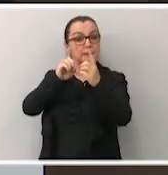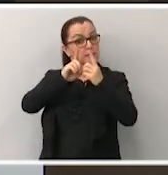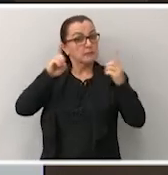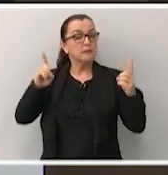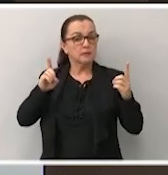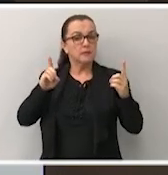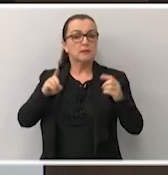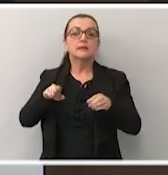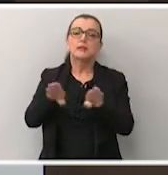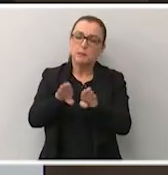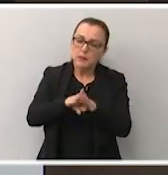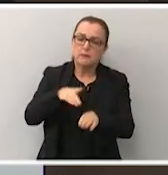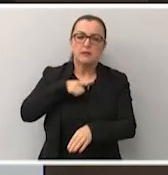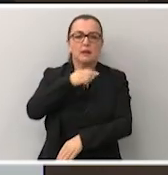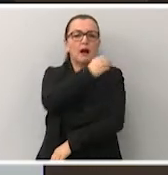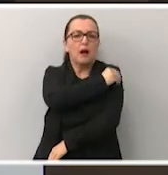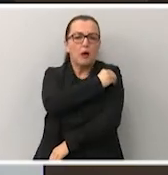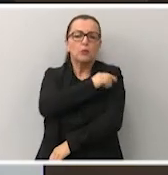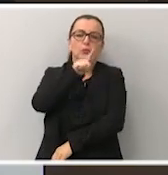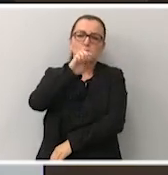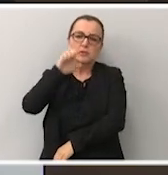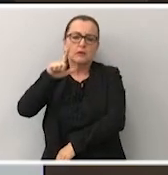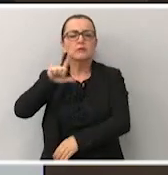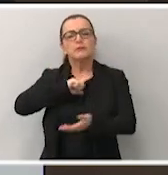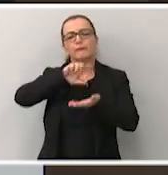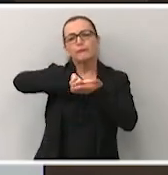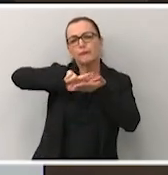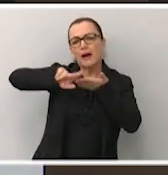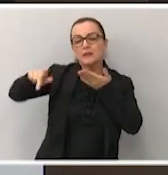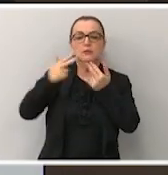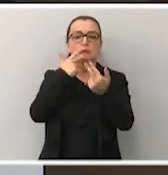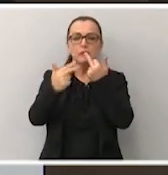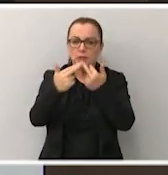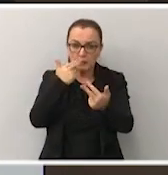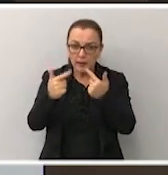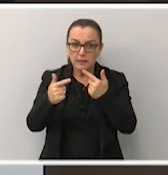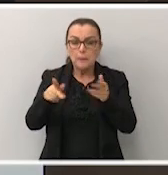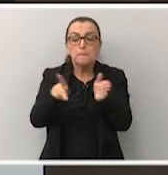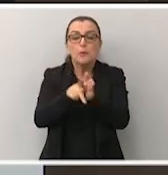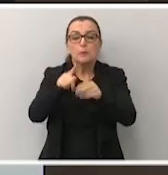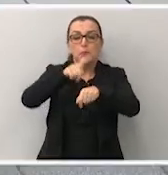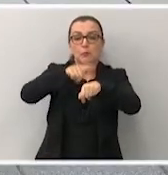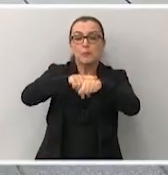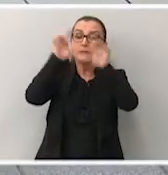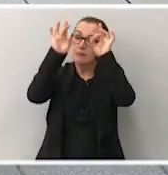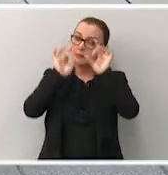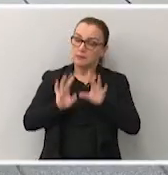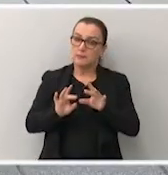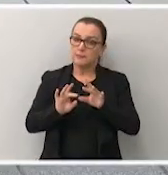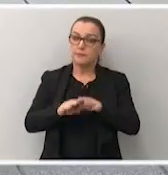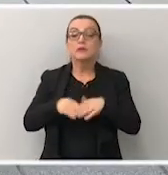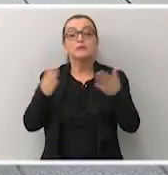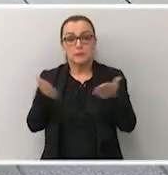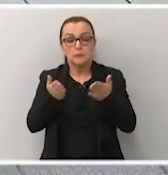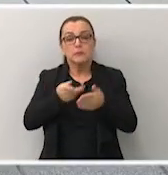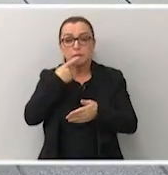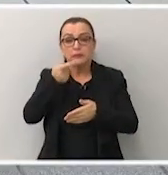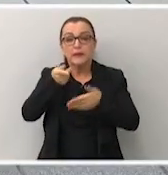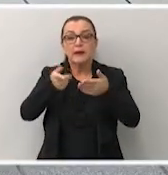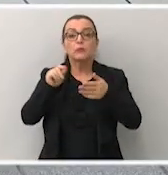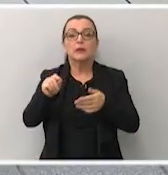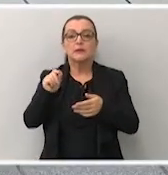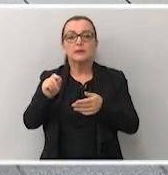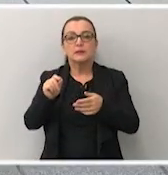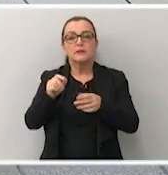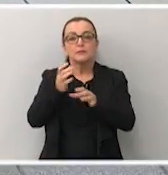filas, álcool gel e uma série de outras novidades para esse momento especial. Já podemos falar a respeito